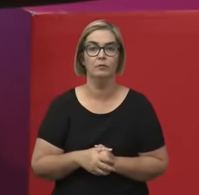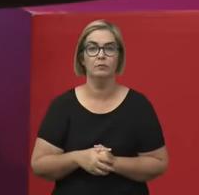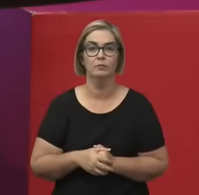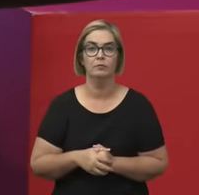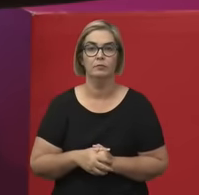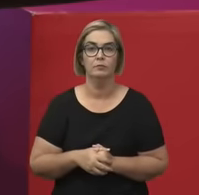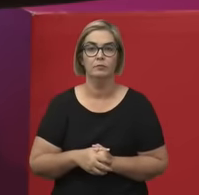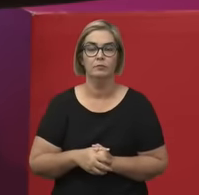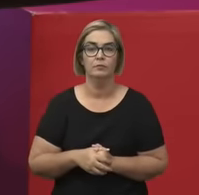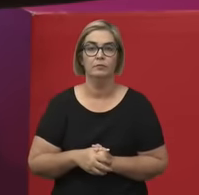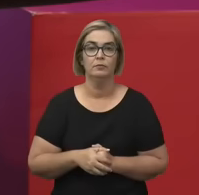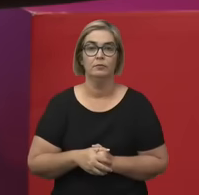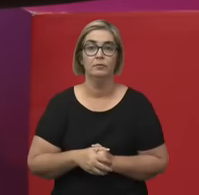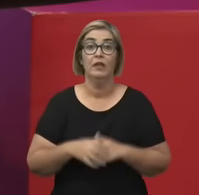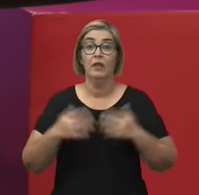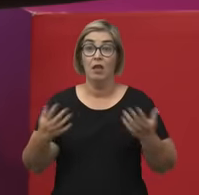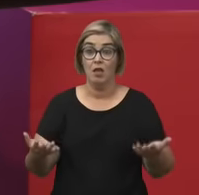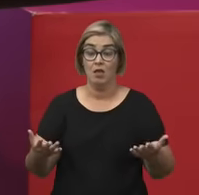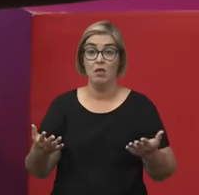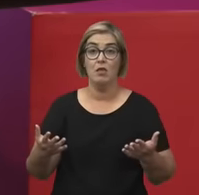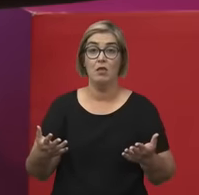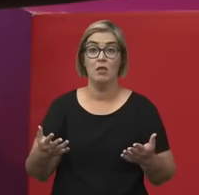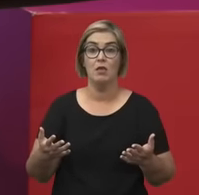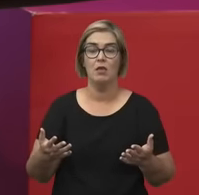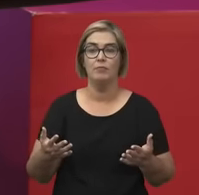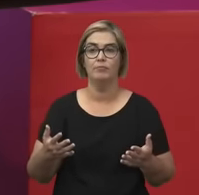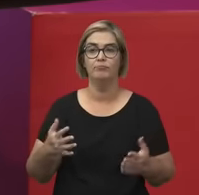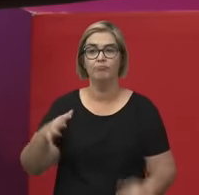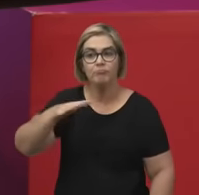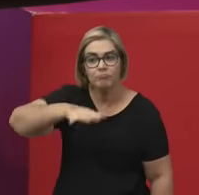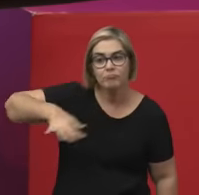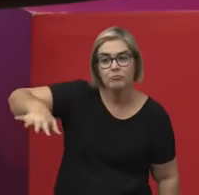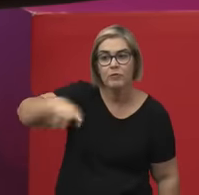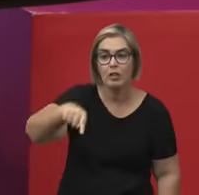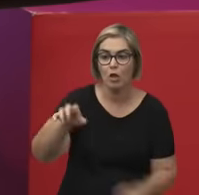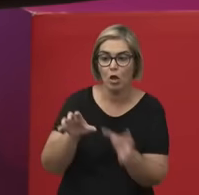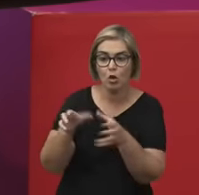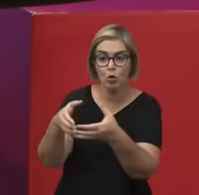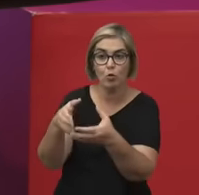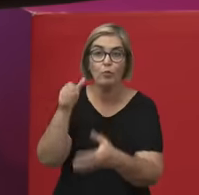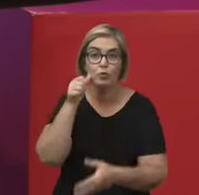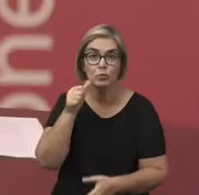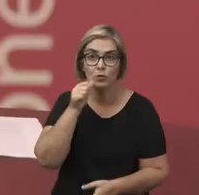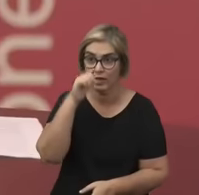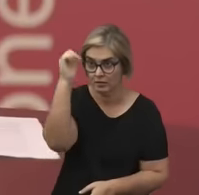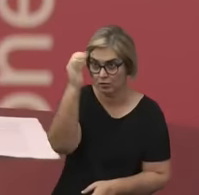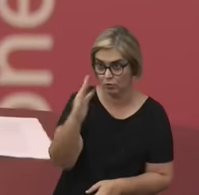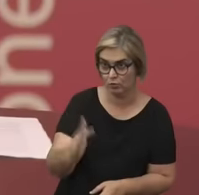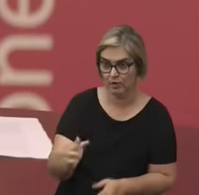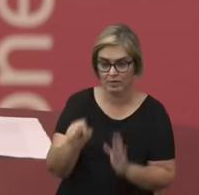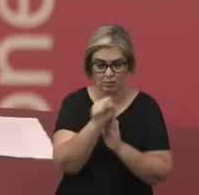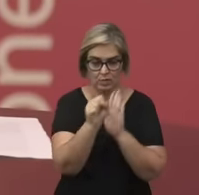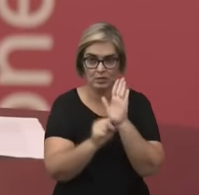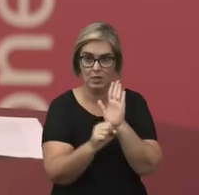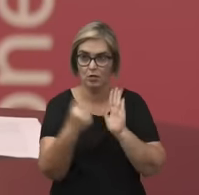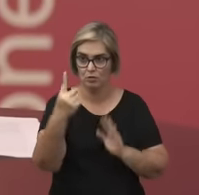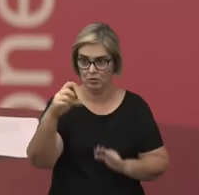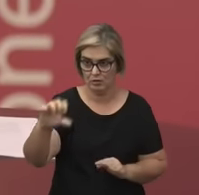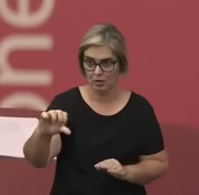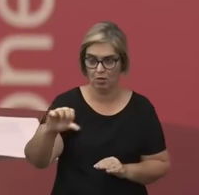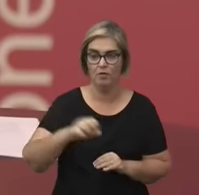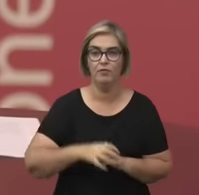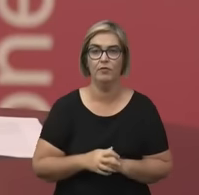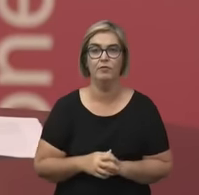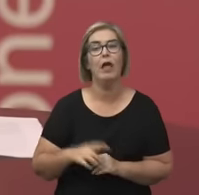E aí, assim, dentre essas mulheres que estão ali pensando o Brasil do século XIX, não só a Nida Floresta,